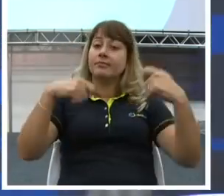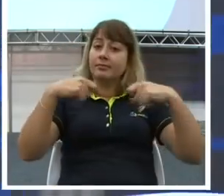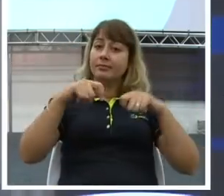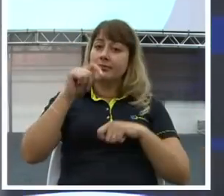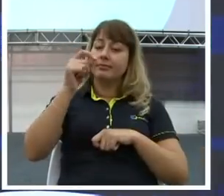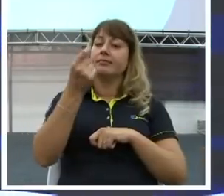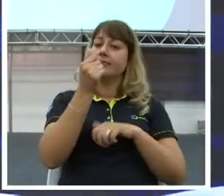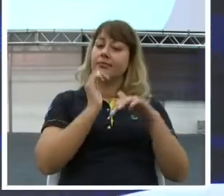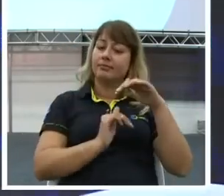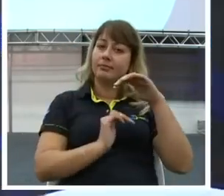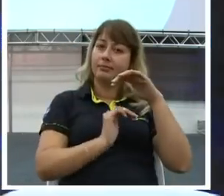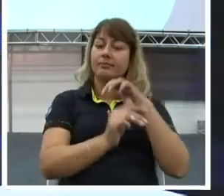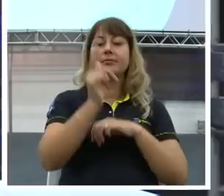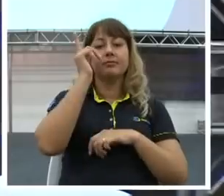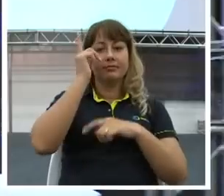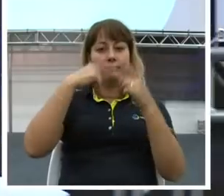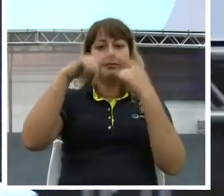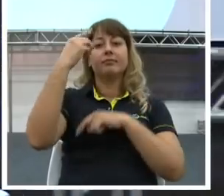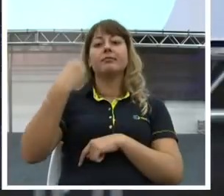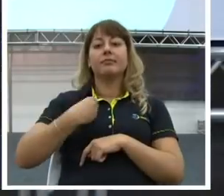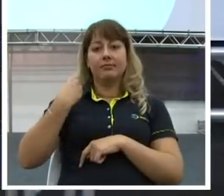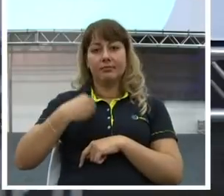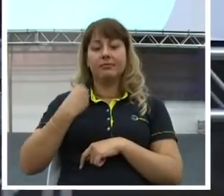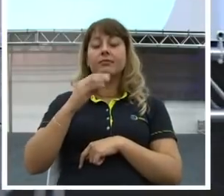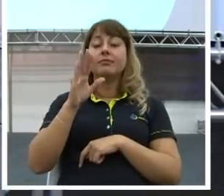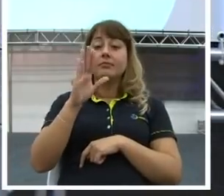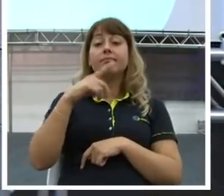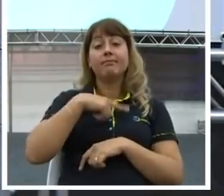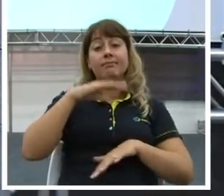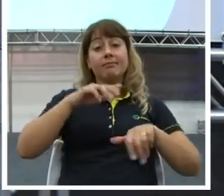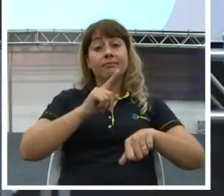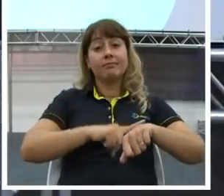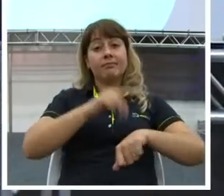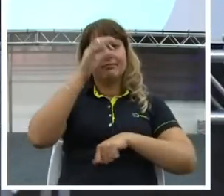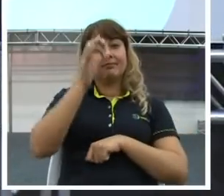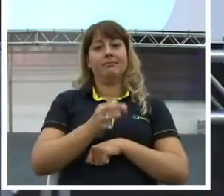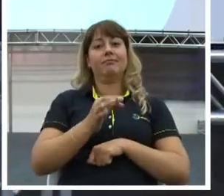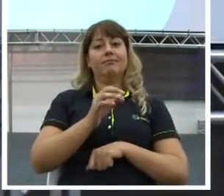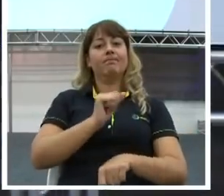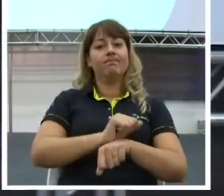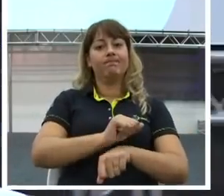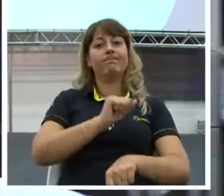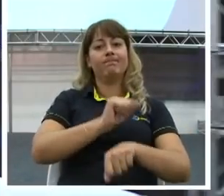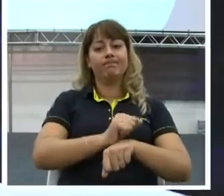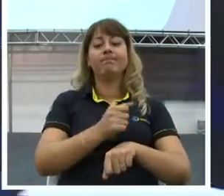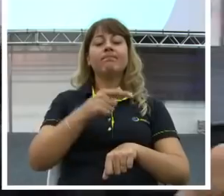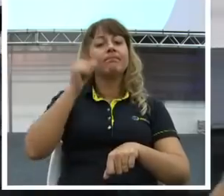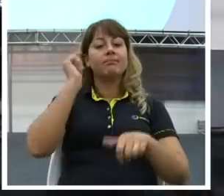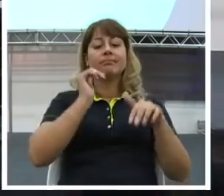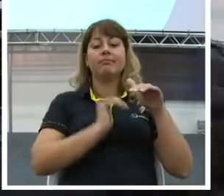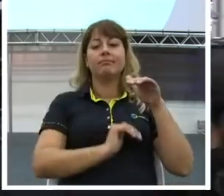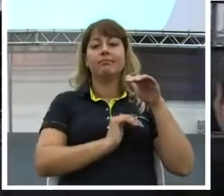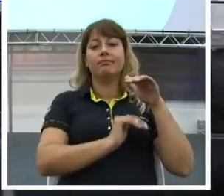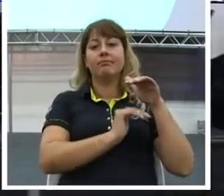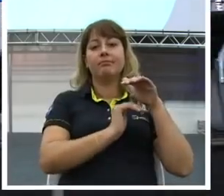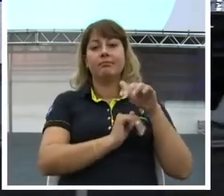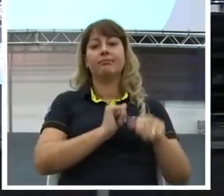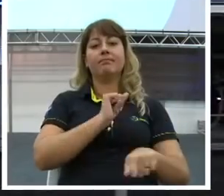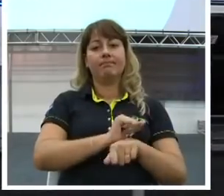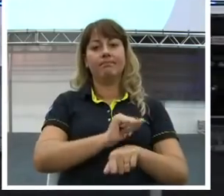mais até do que você tem. Só que tem um momento certo. E a grande estratégia é.